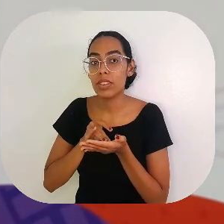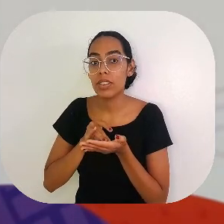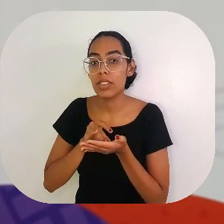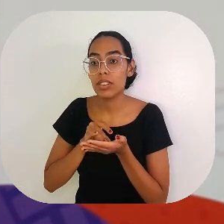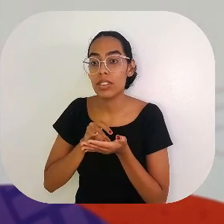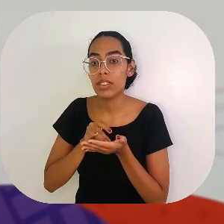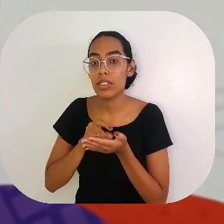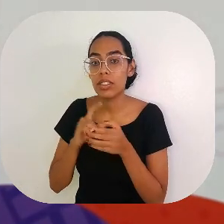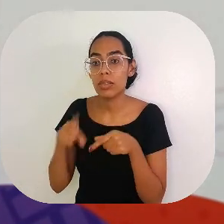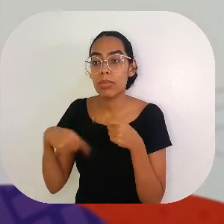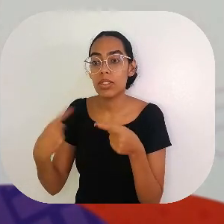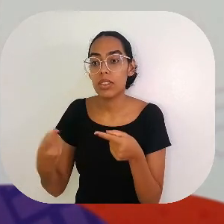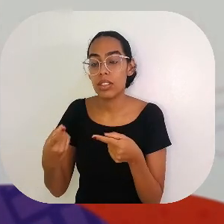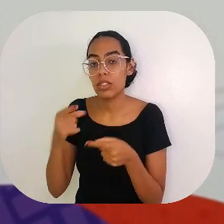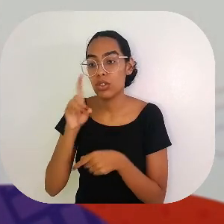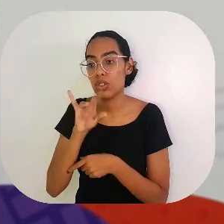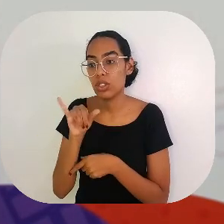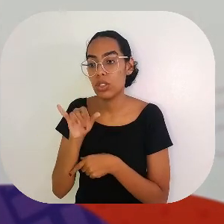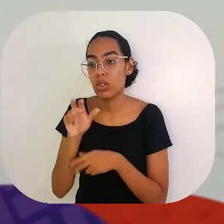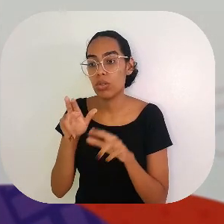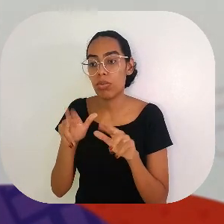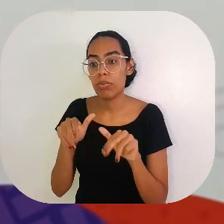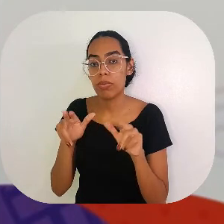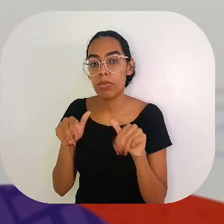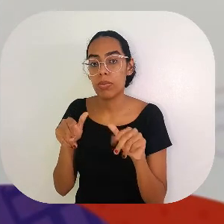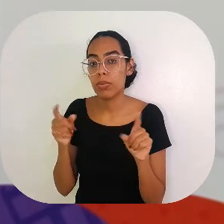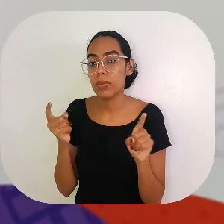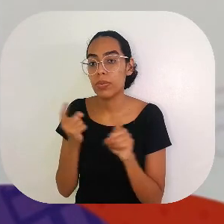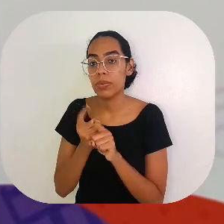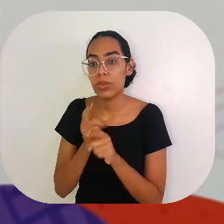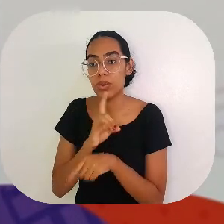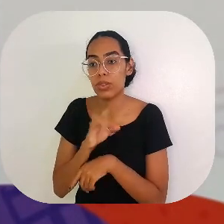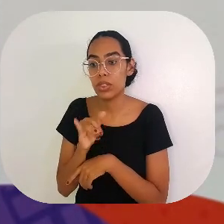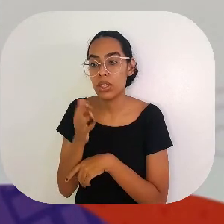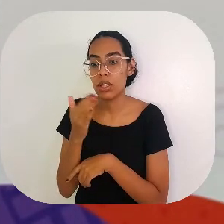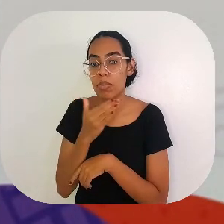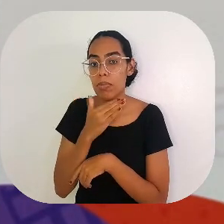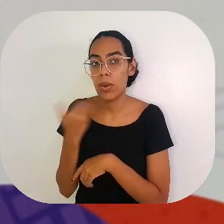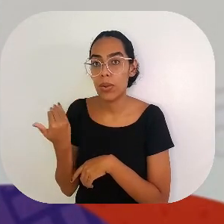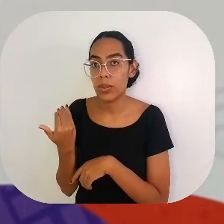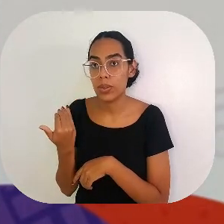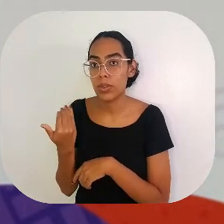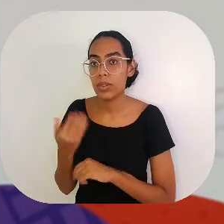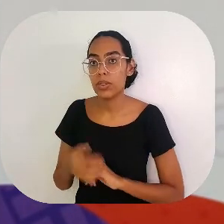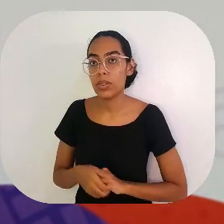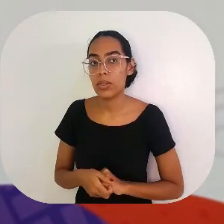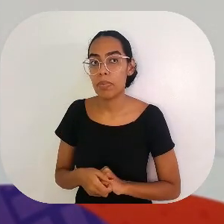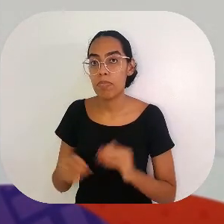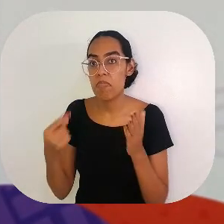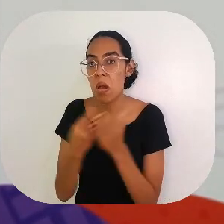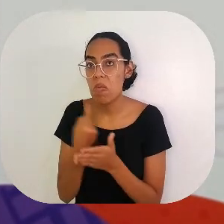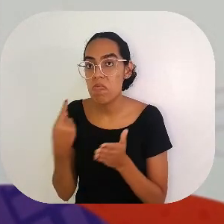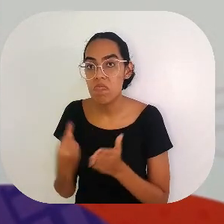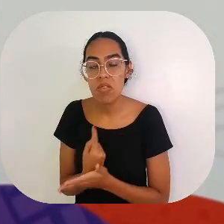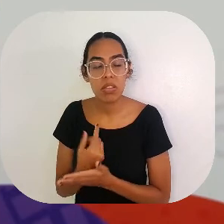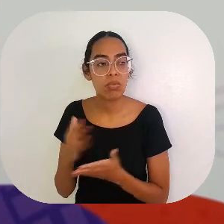morreu mesmo. E a partir daquele dia, ninguém nunca mais quis saber o dia da sua